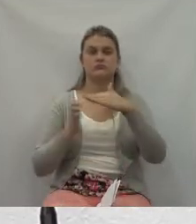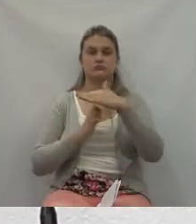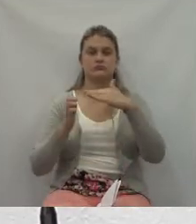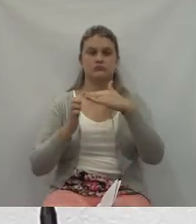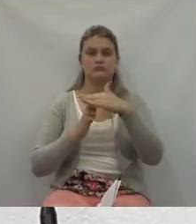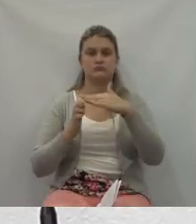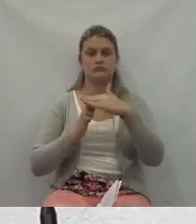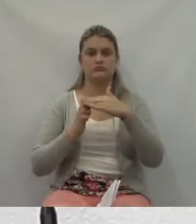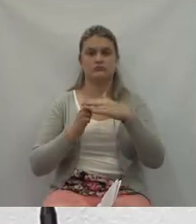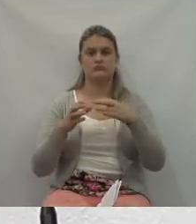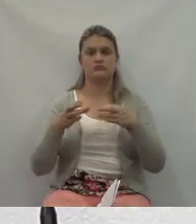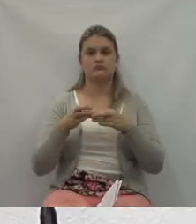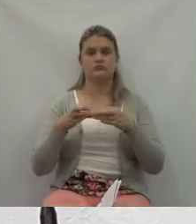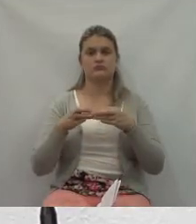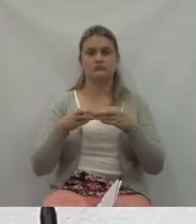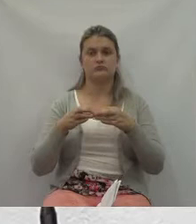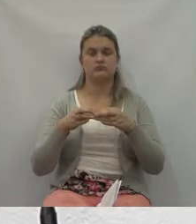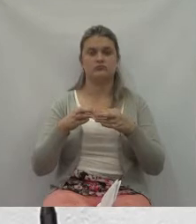de direito.